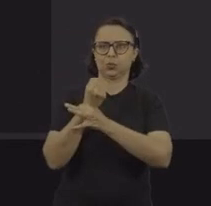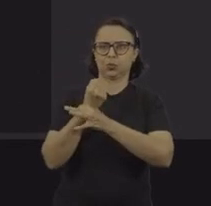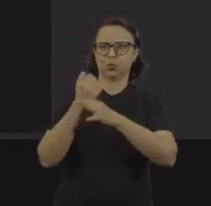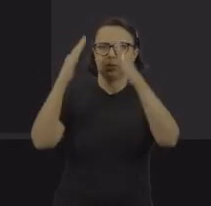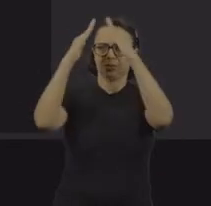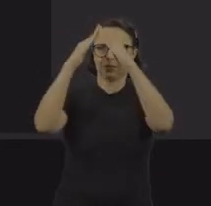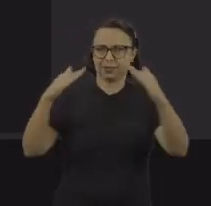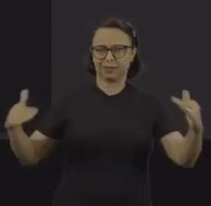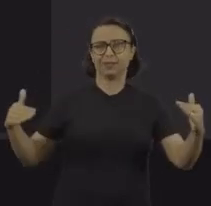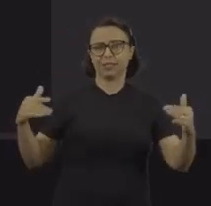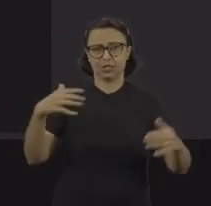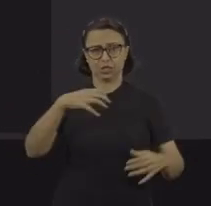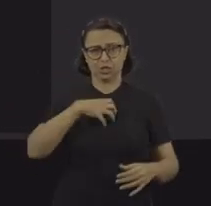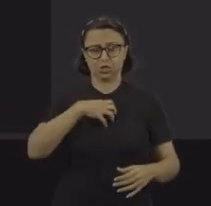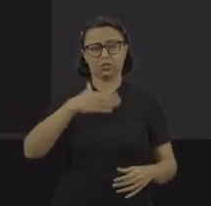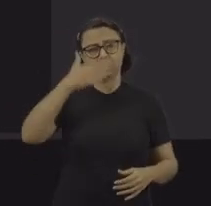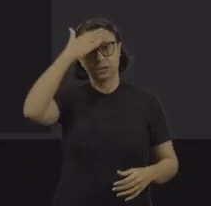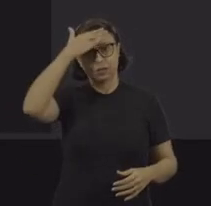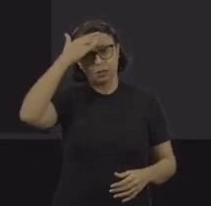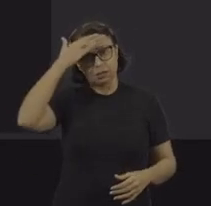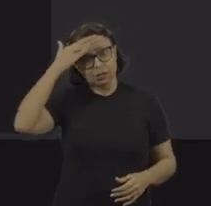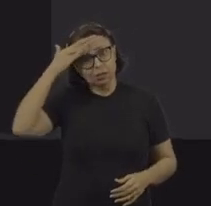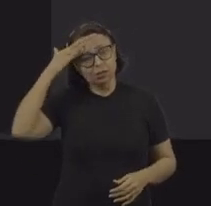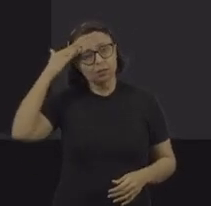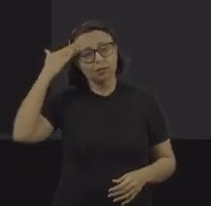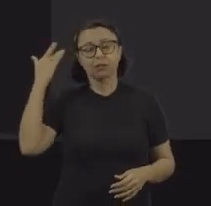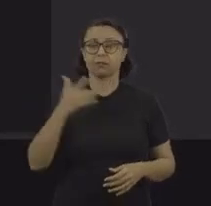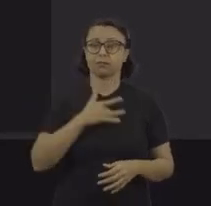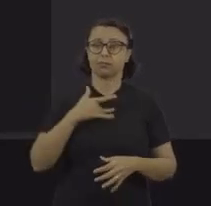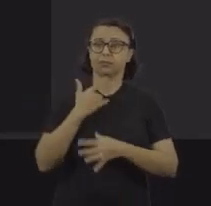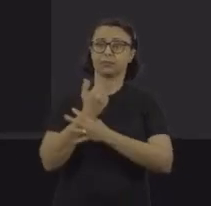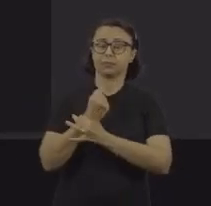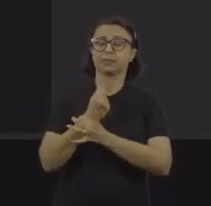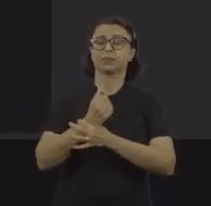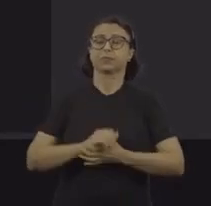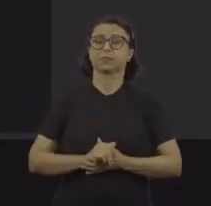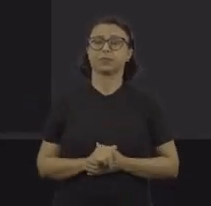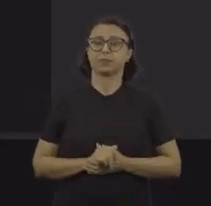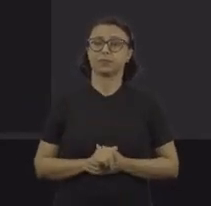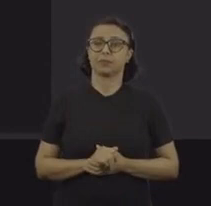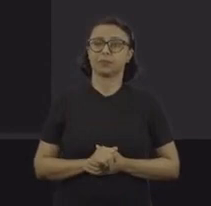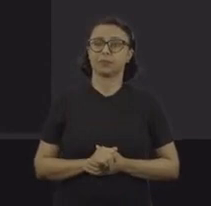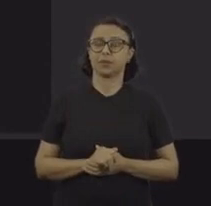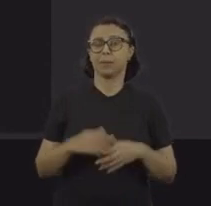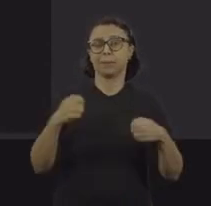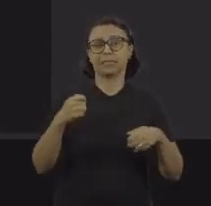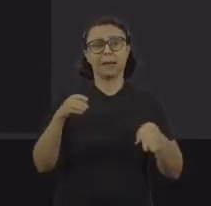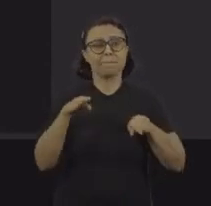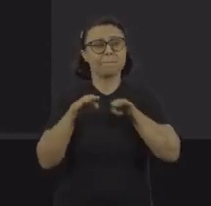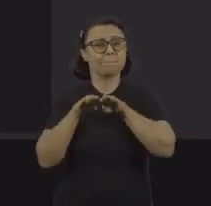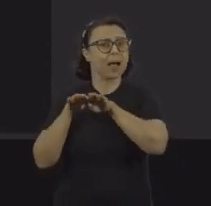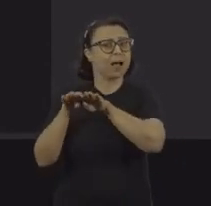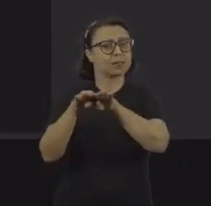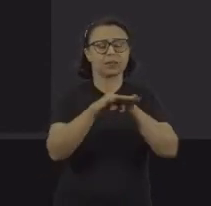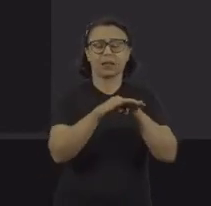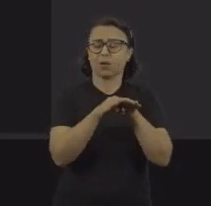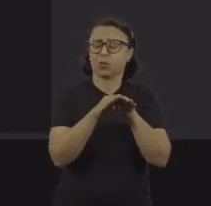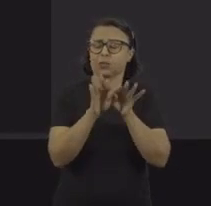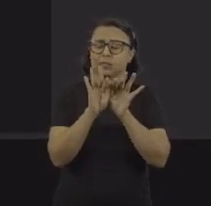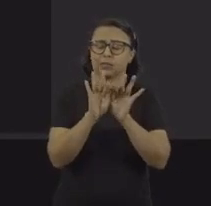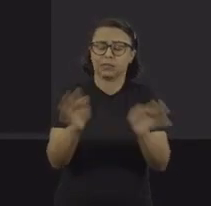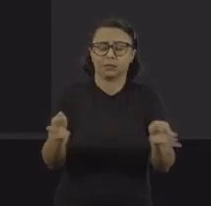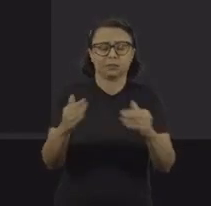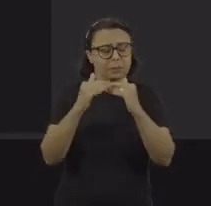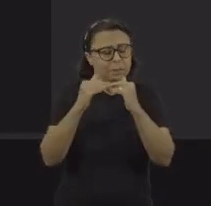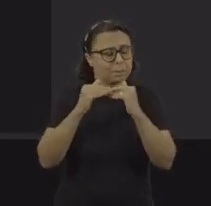de oferta, de condições de bem-estar para o trabalhador, seja de vida, seja de trabalho, padrões mínimos civilizatórios que a gente precisa respeitar,